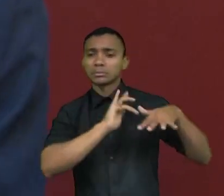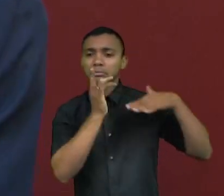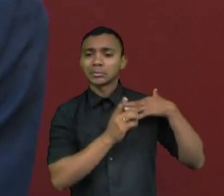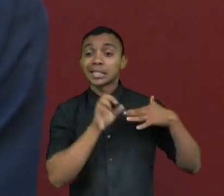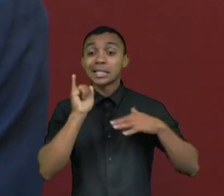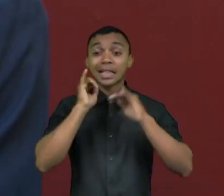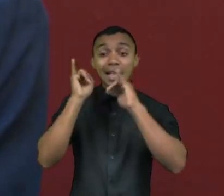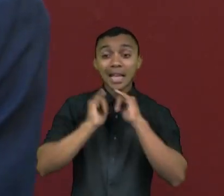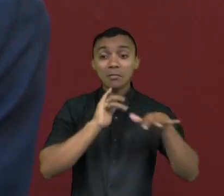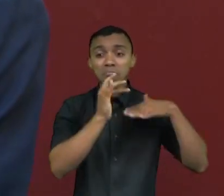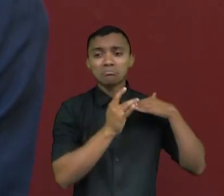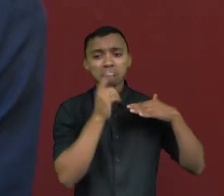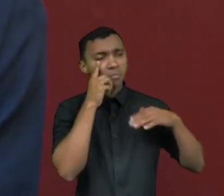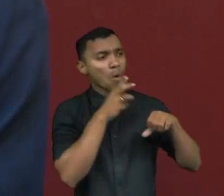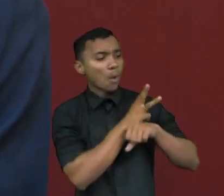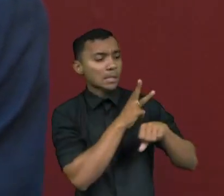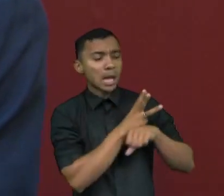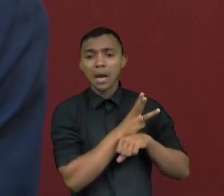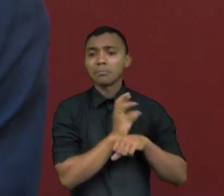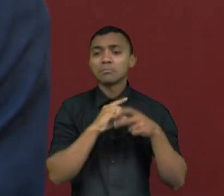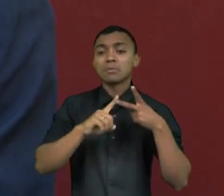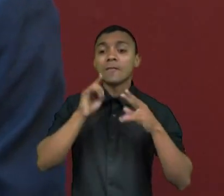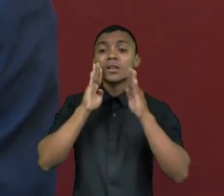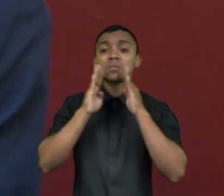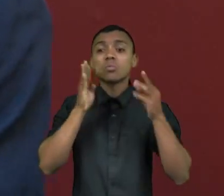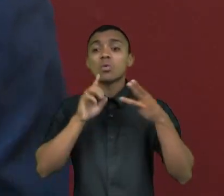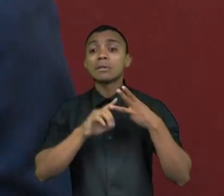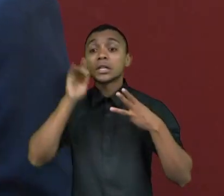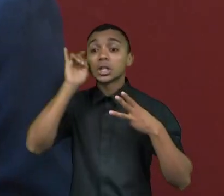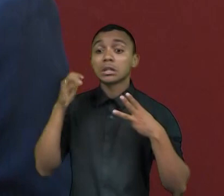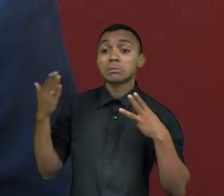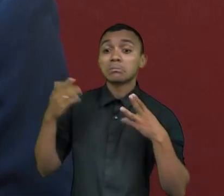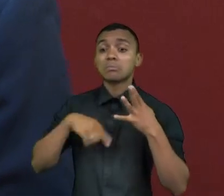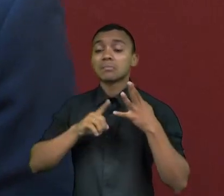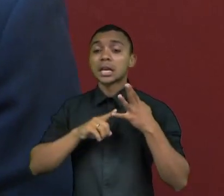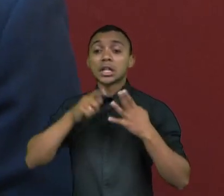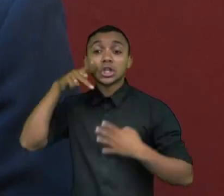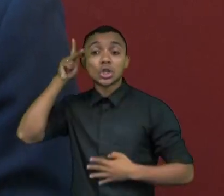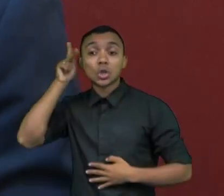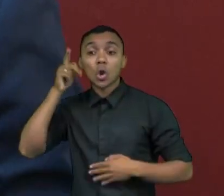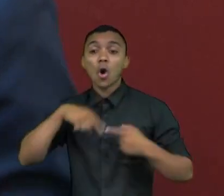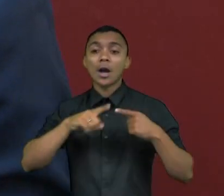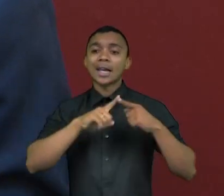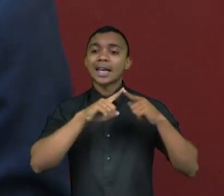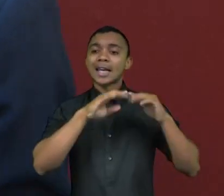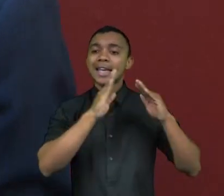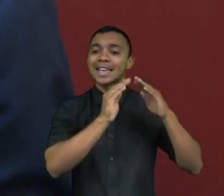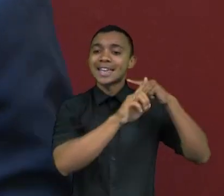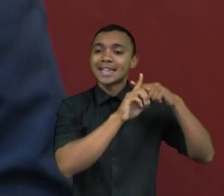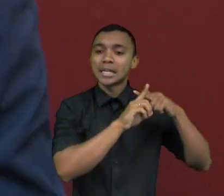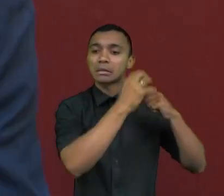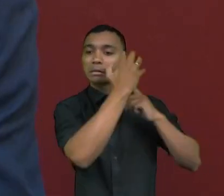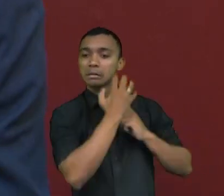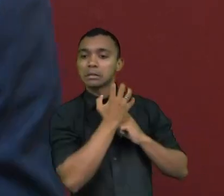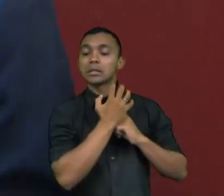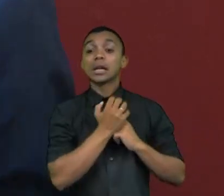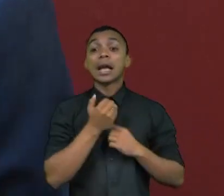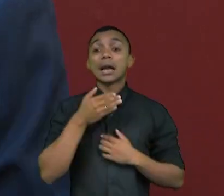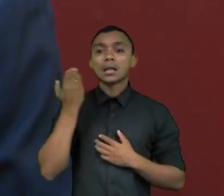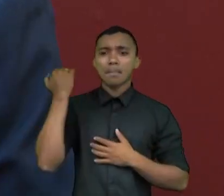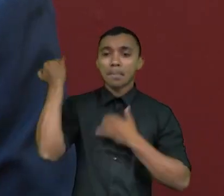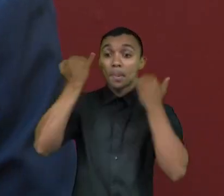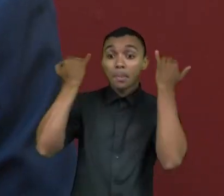social, é pelo WhatsApp? É pelo Facebook? É pelo Instagram? É pelo TikTok? É na igreja? Onde é que se constrói a formação? Onde é que se dá a